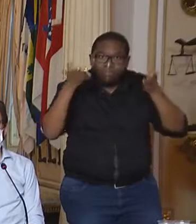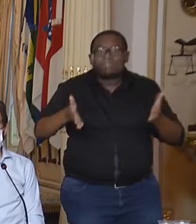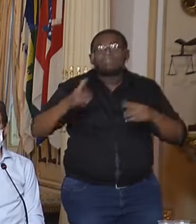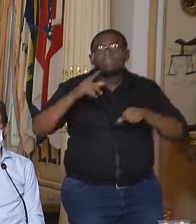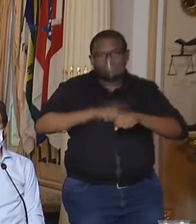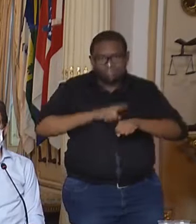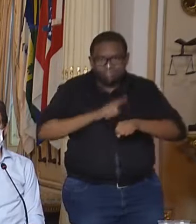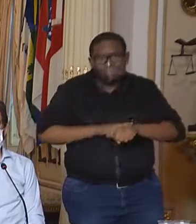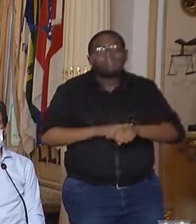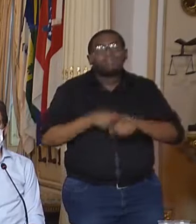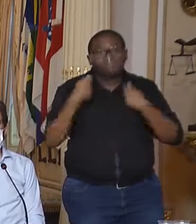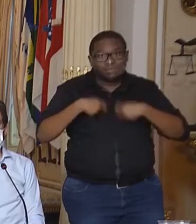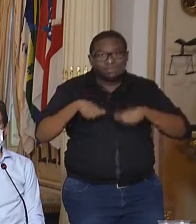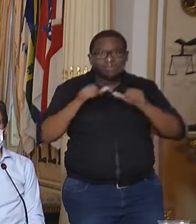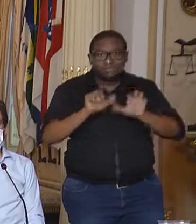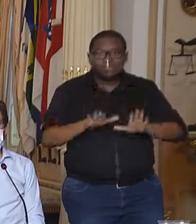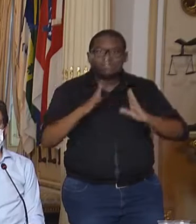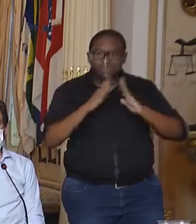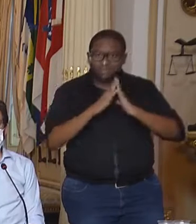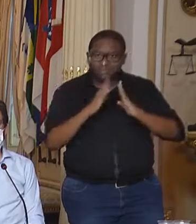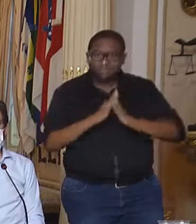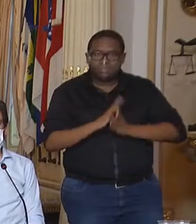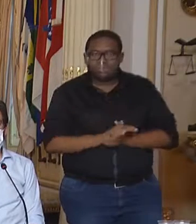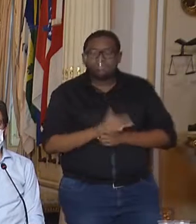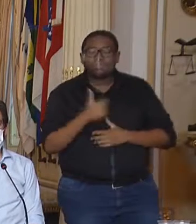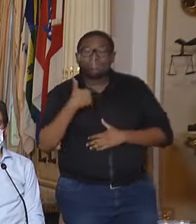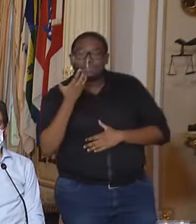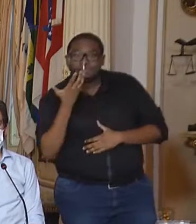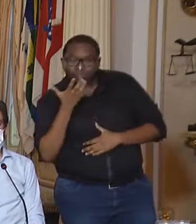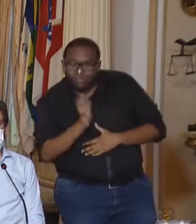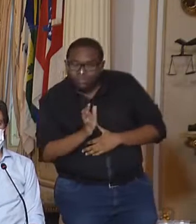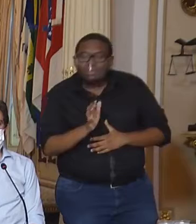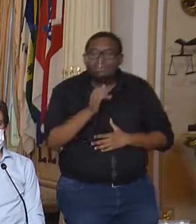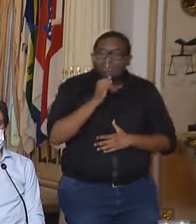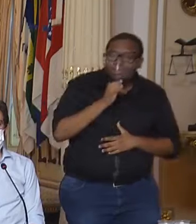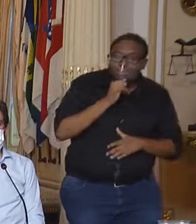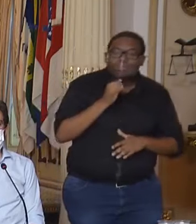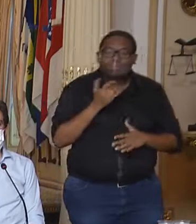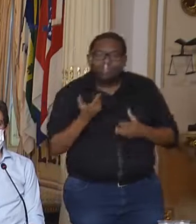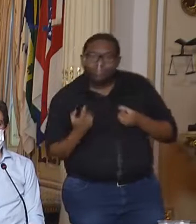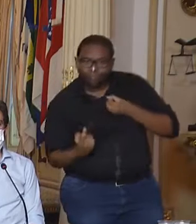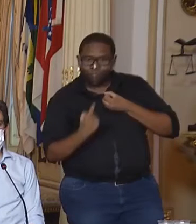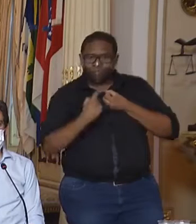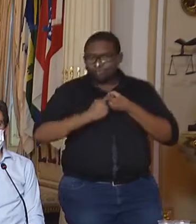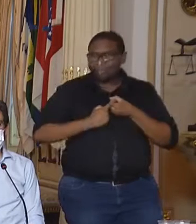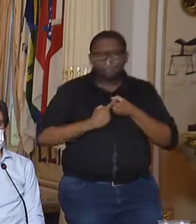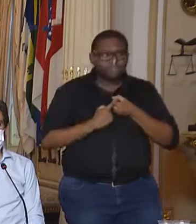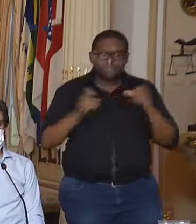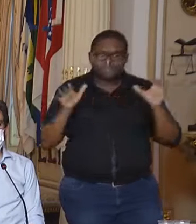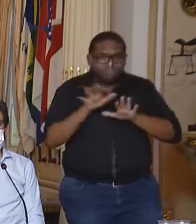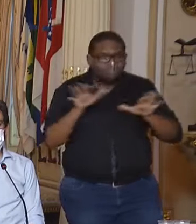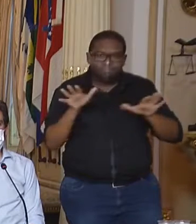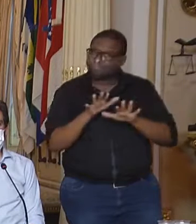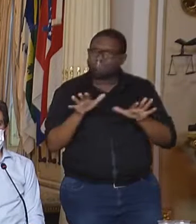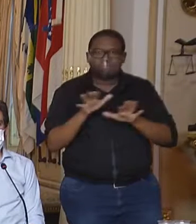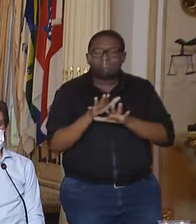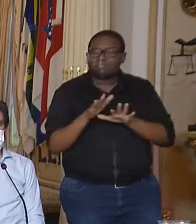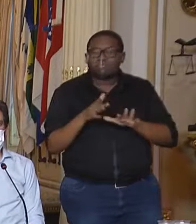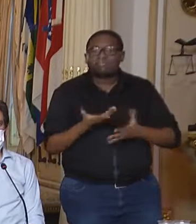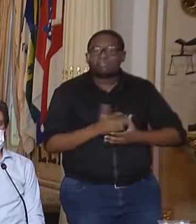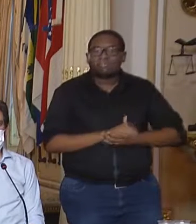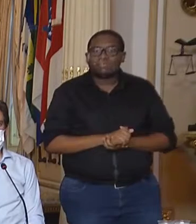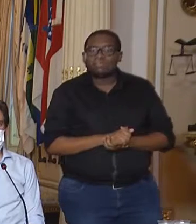e nós não queremos dar passos atrás caso haja um retrocesso nos